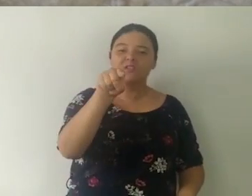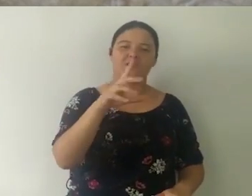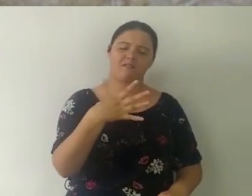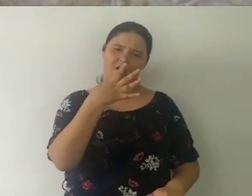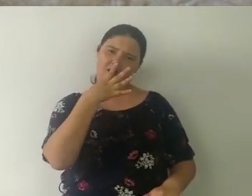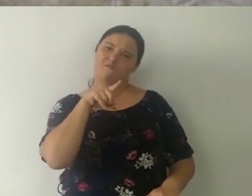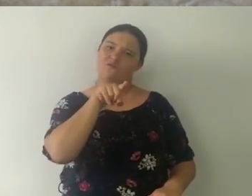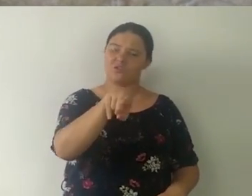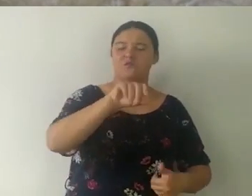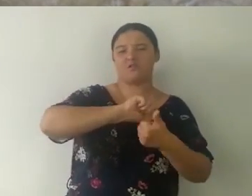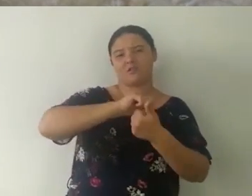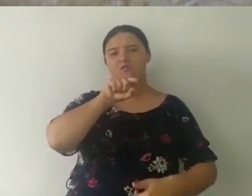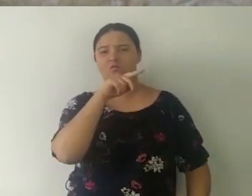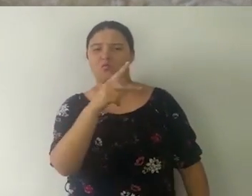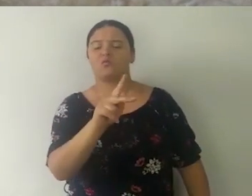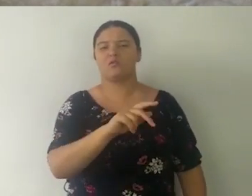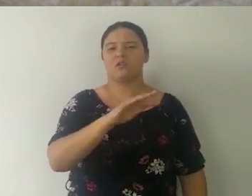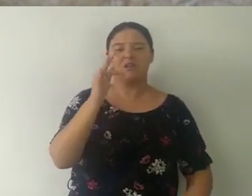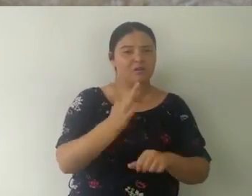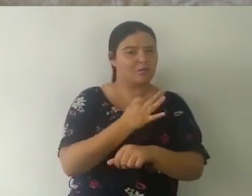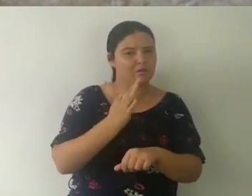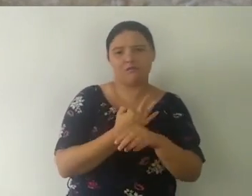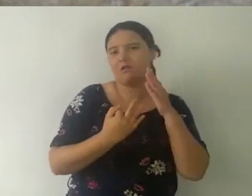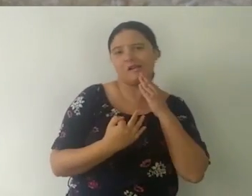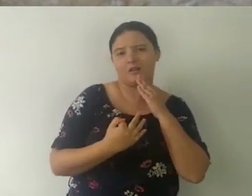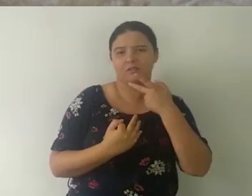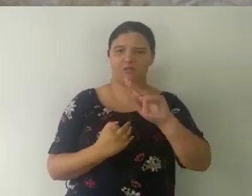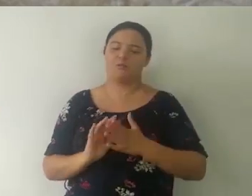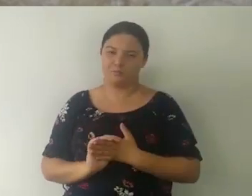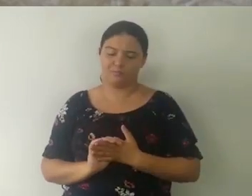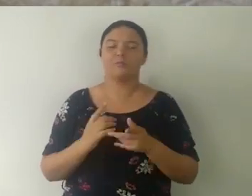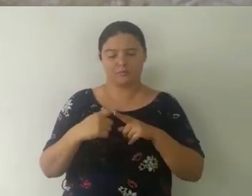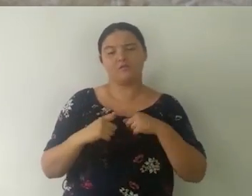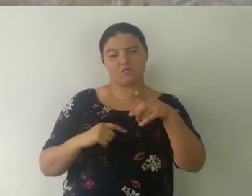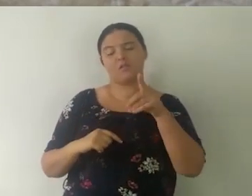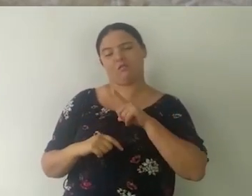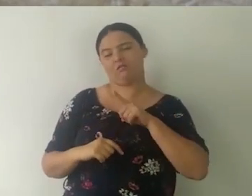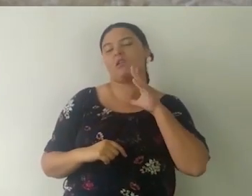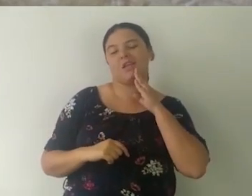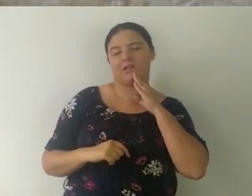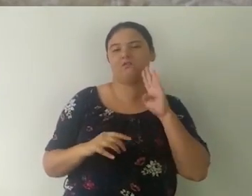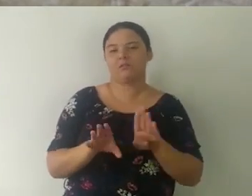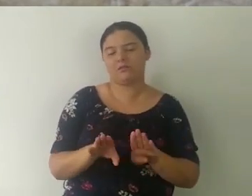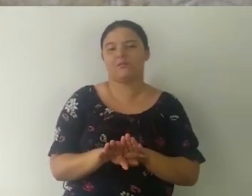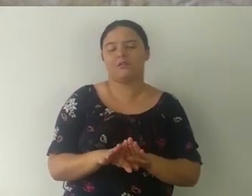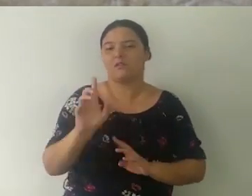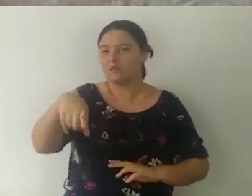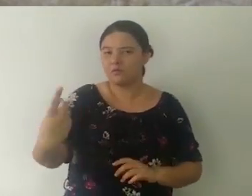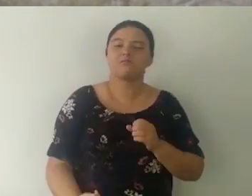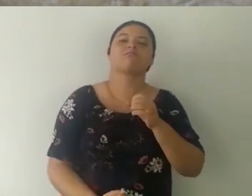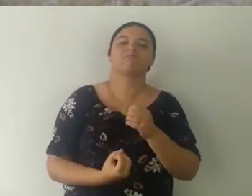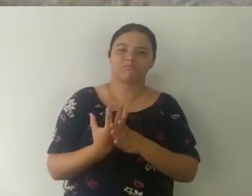Ele precisa apreciar as suas qualidades e tolerar os seus defeitos, porque eles vão aparecer. A gente não